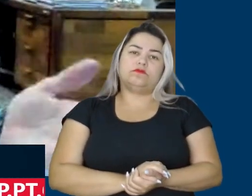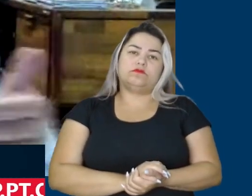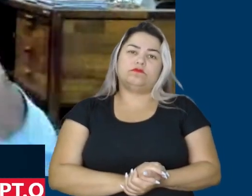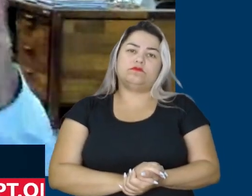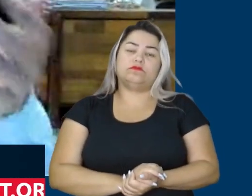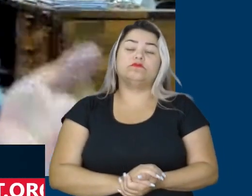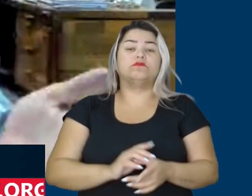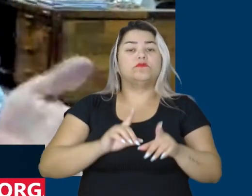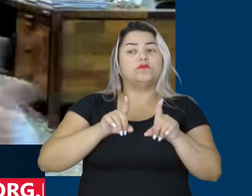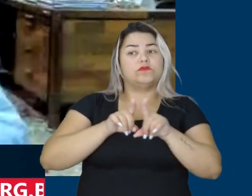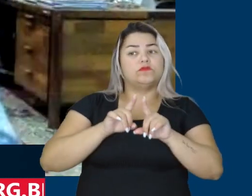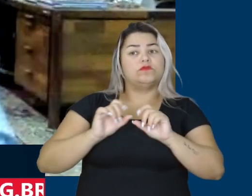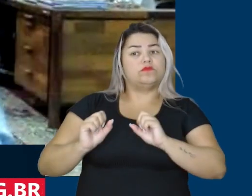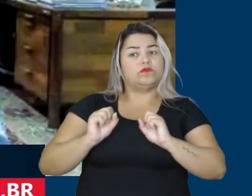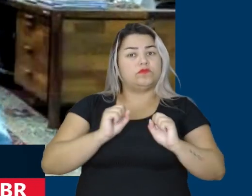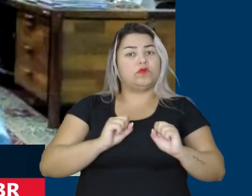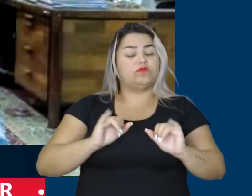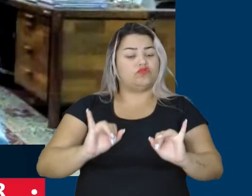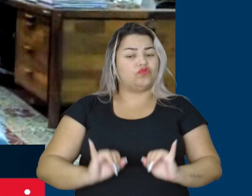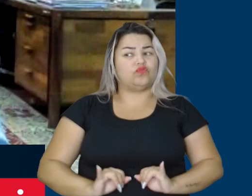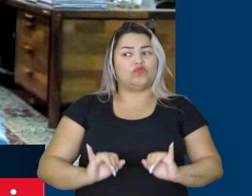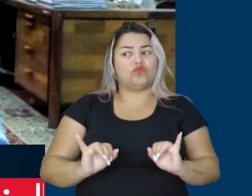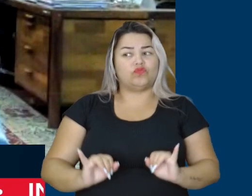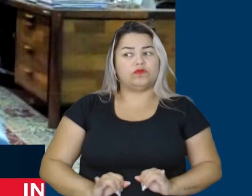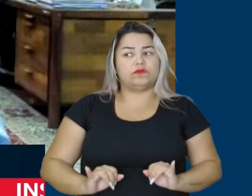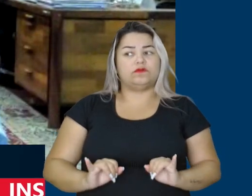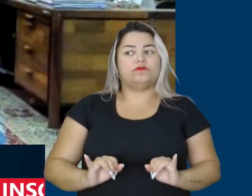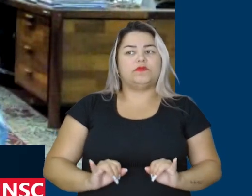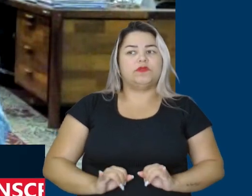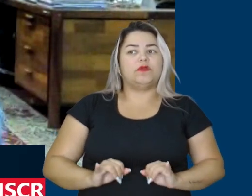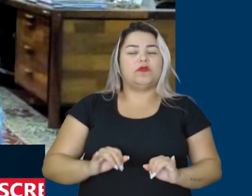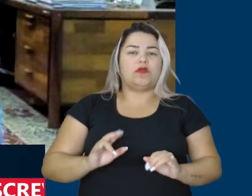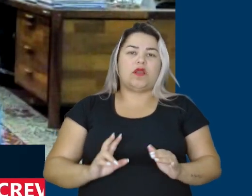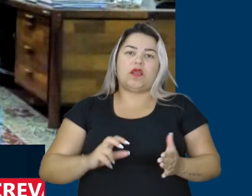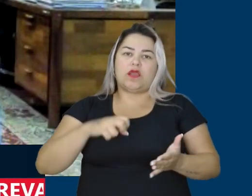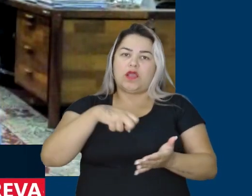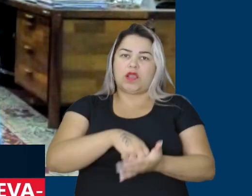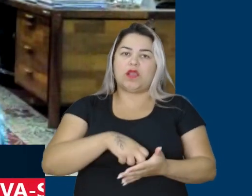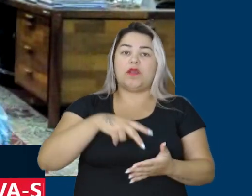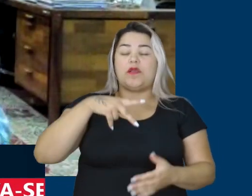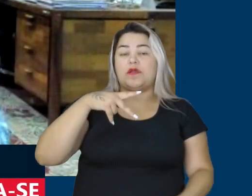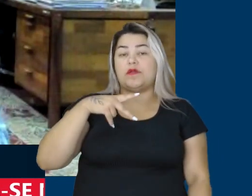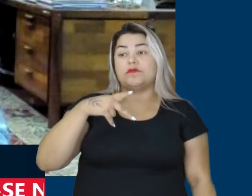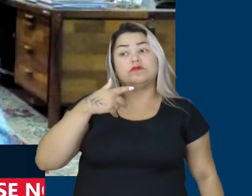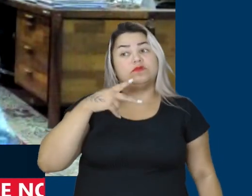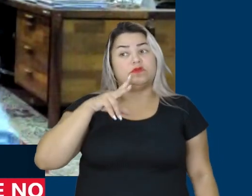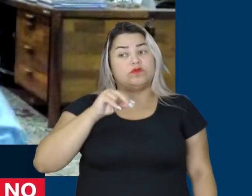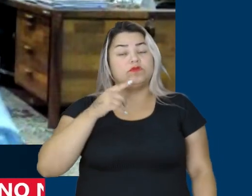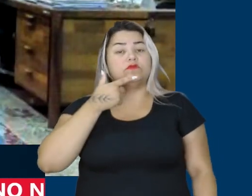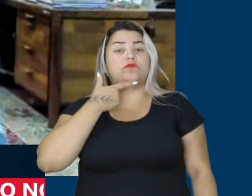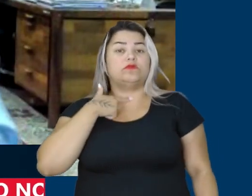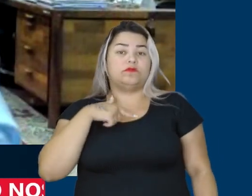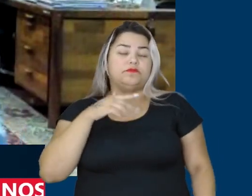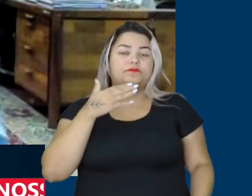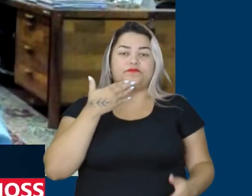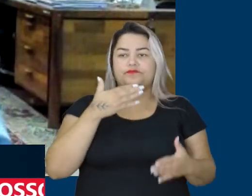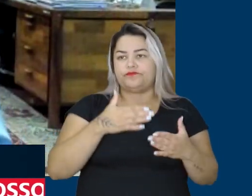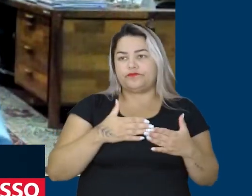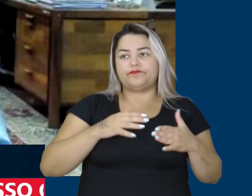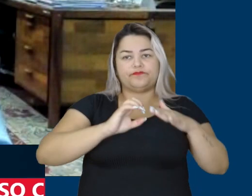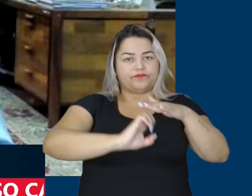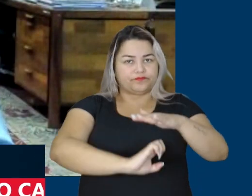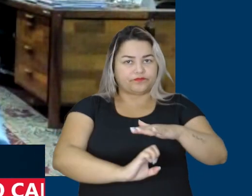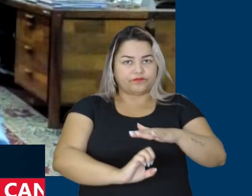ser auditada, pode, inclusive, sofrer sanções penais. Não é o que nós desejamos, portanto, fica aí também um apelo que as empresas